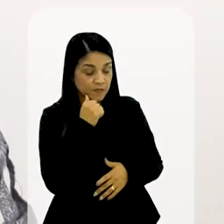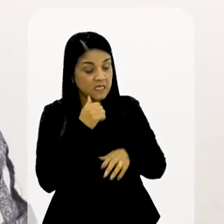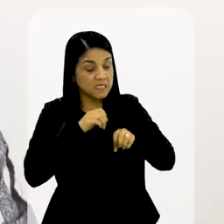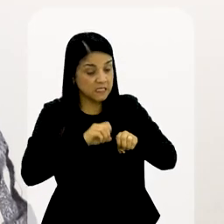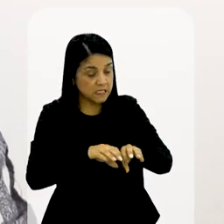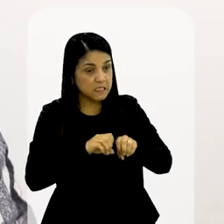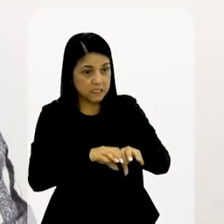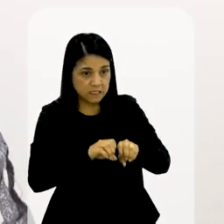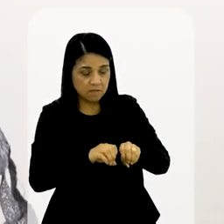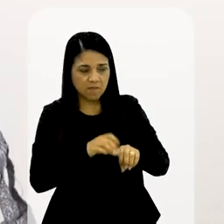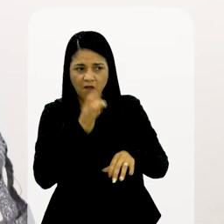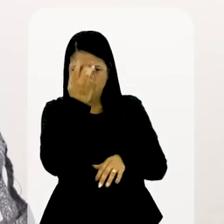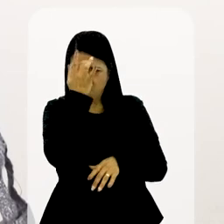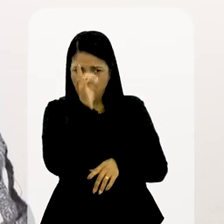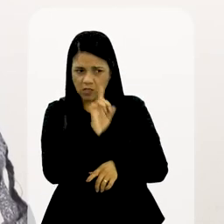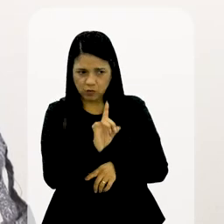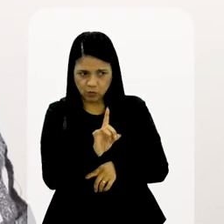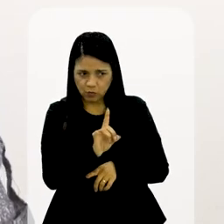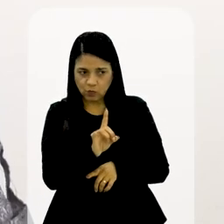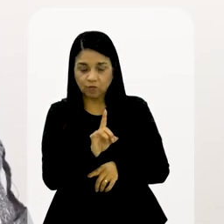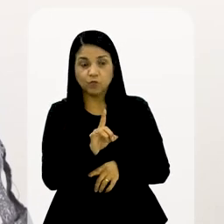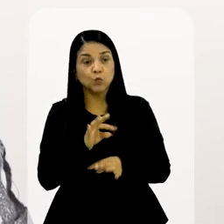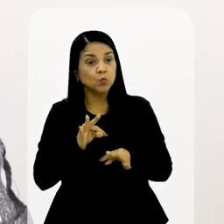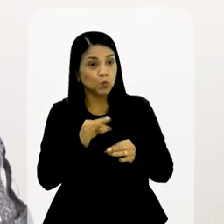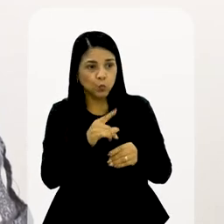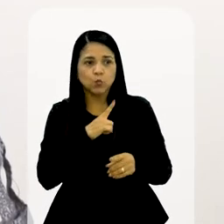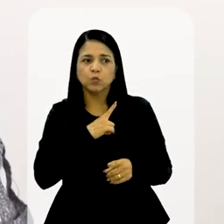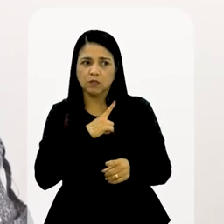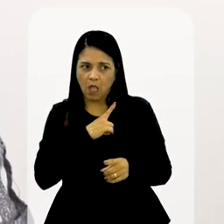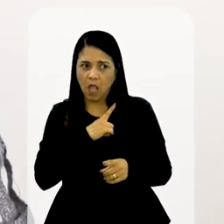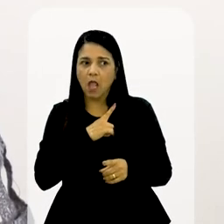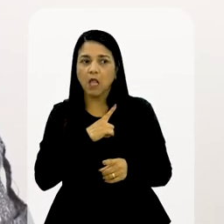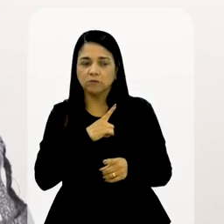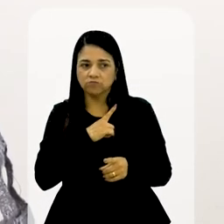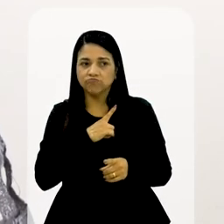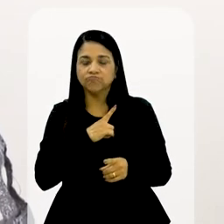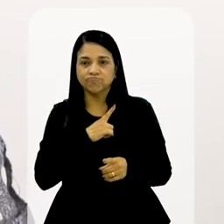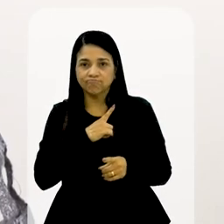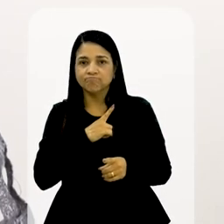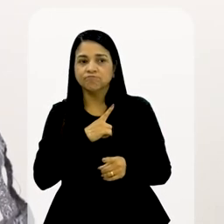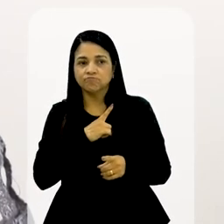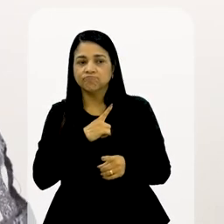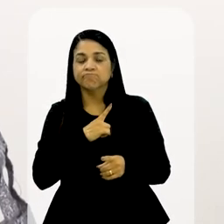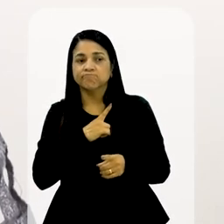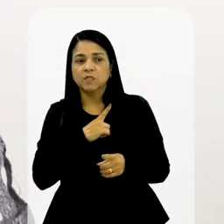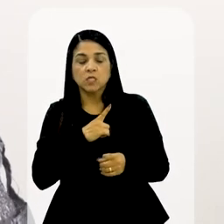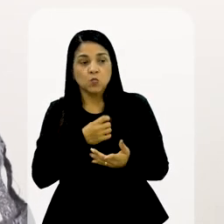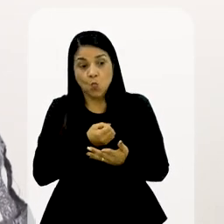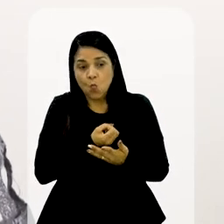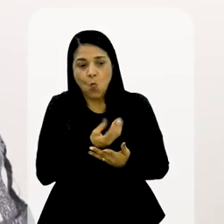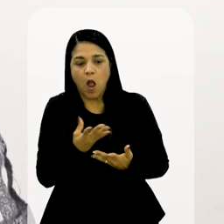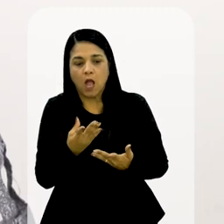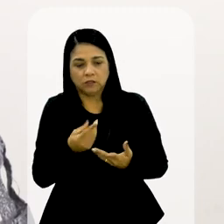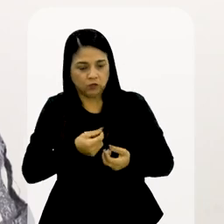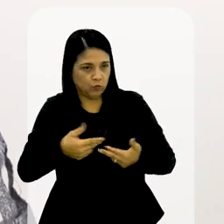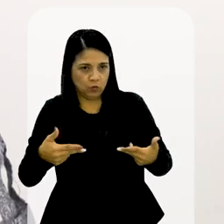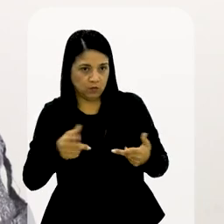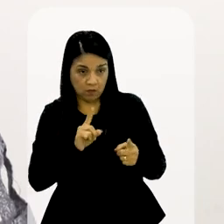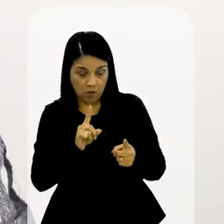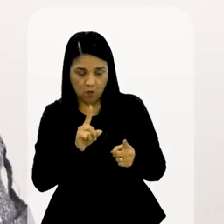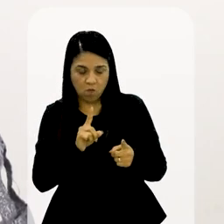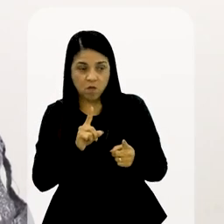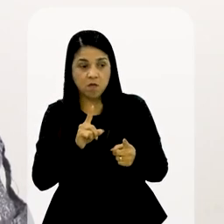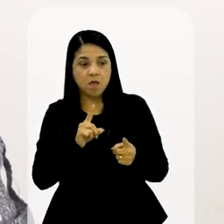ensinando a ela que nada é fácil, que tudo tem um preço, não de questão de quantitativo, mas